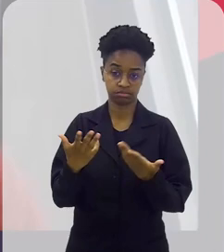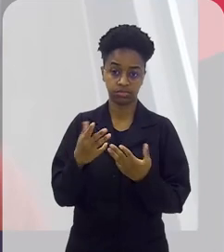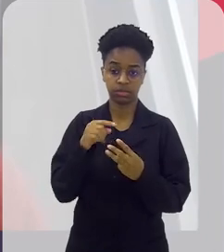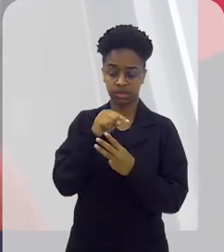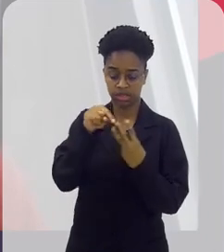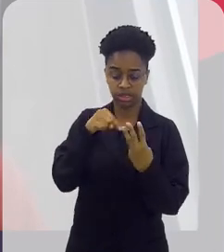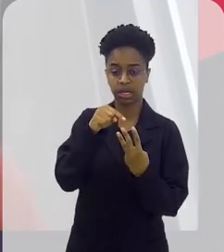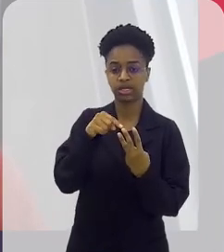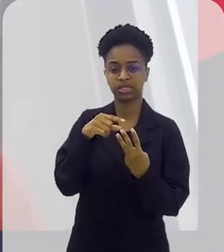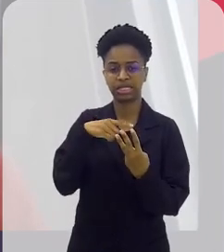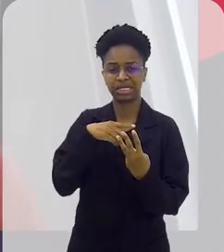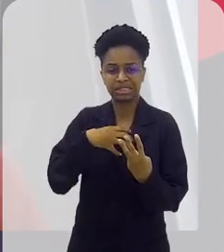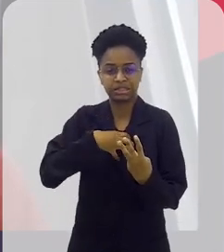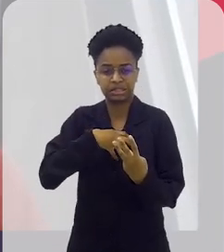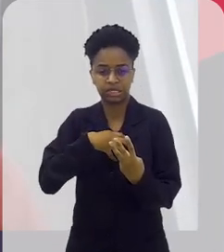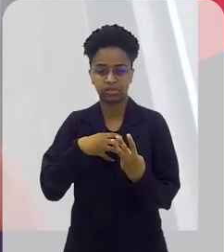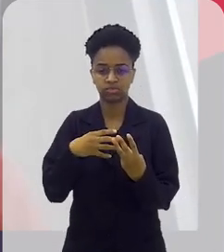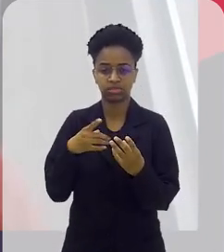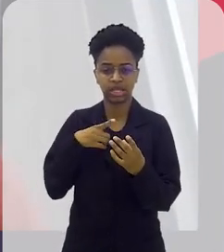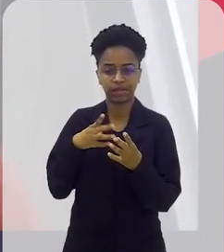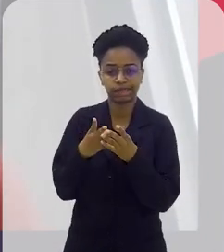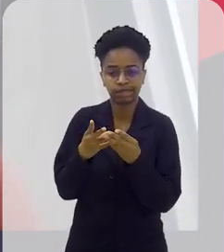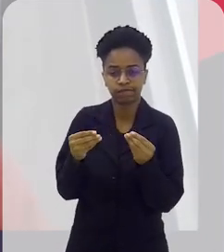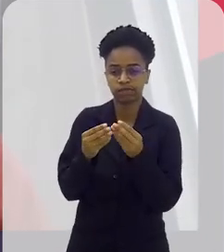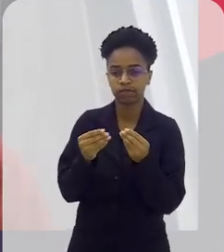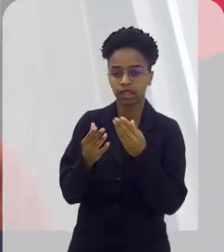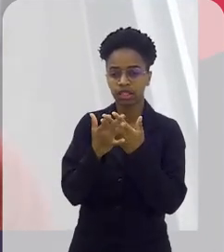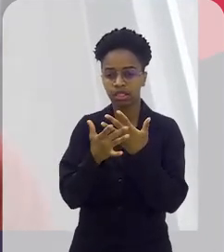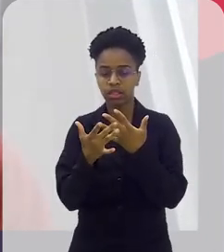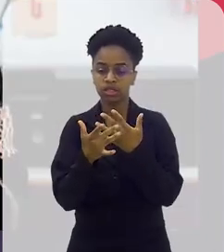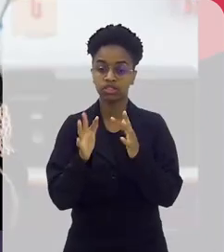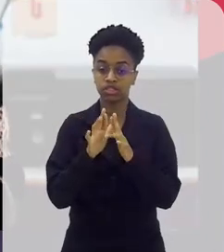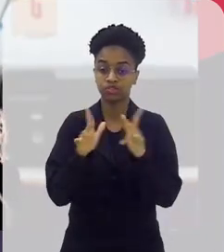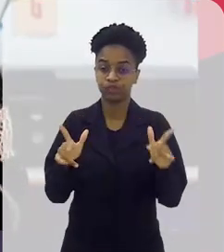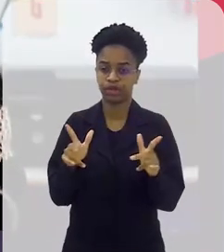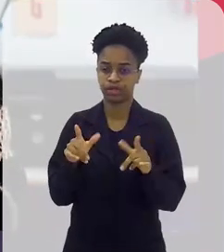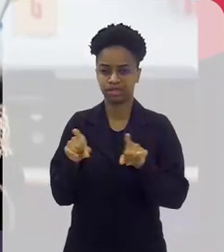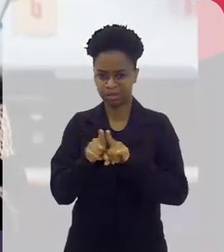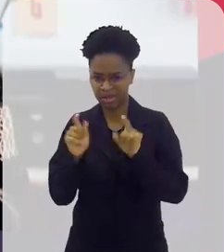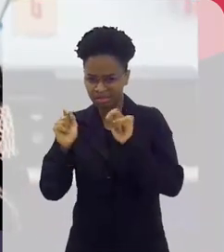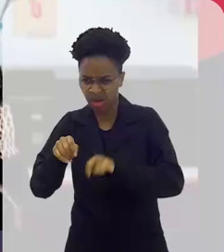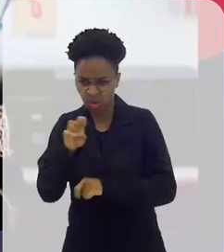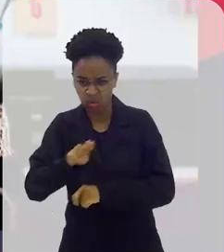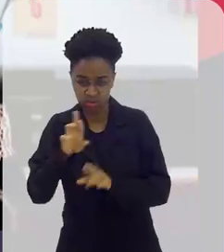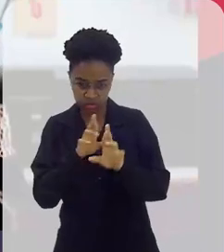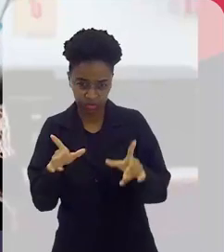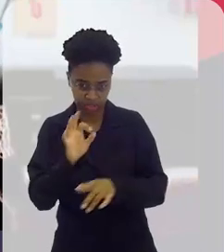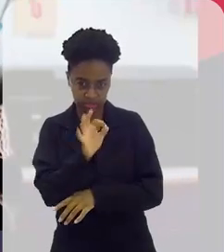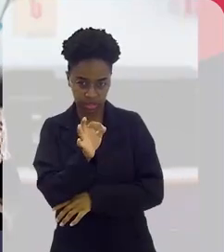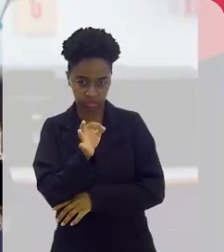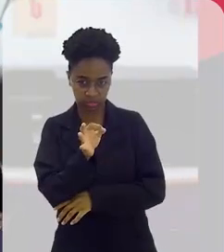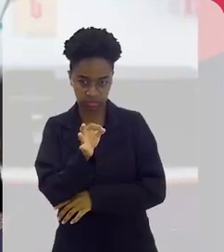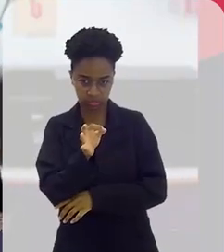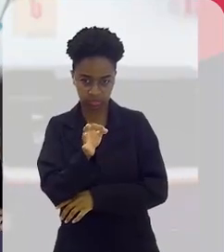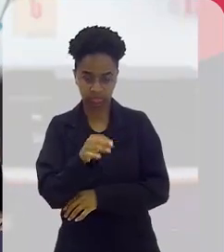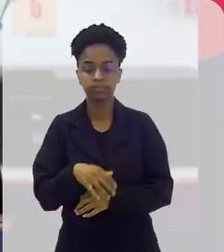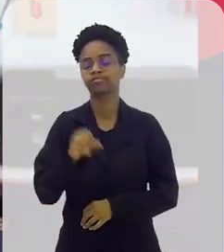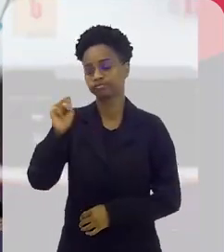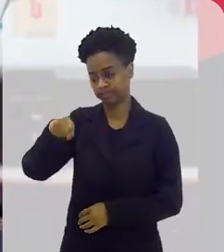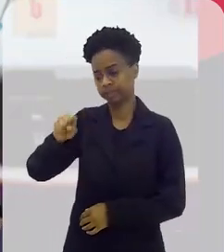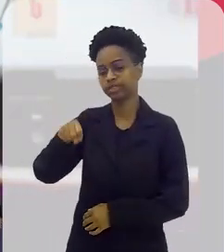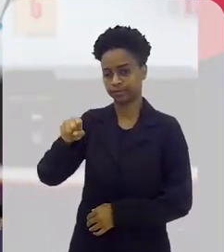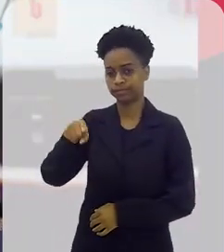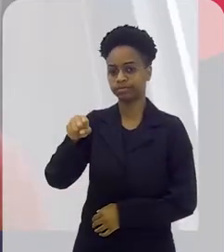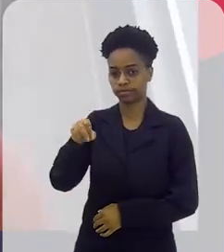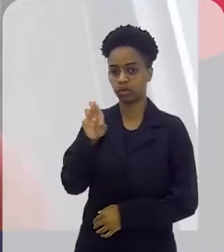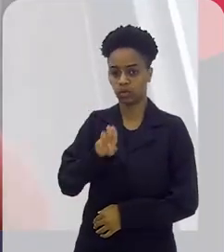um sentimento de toque diferente. E também devem ter usos diferentes, né? Desses tecidos produzidos.